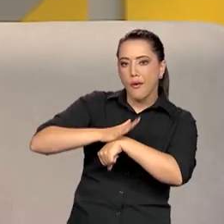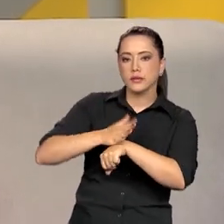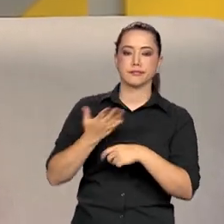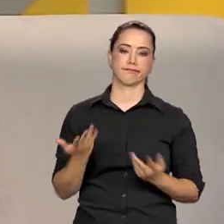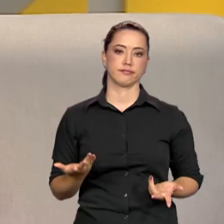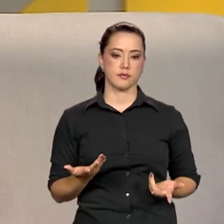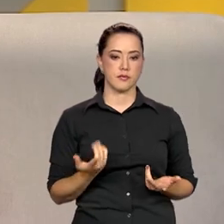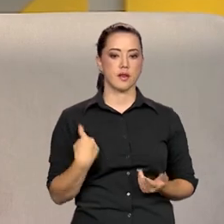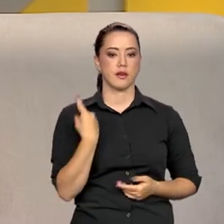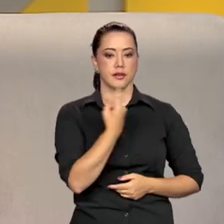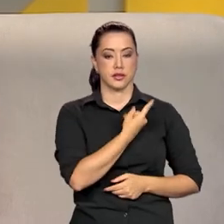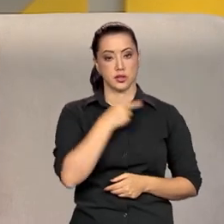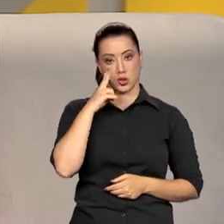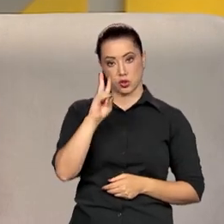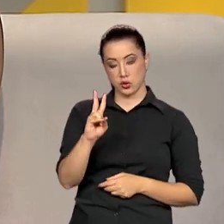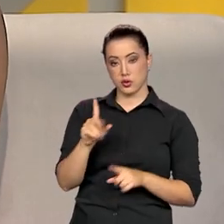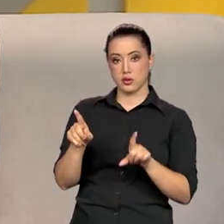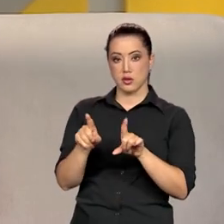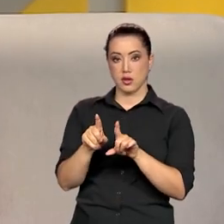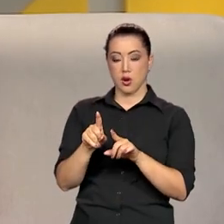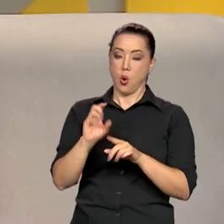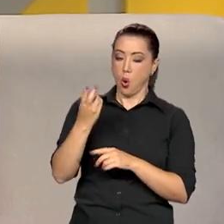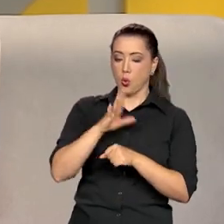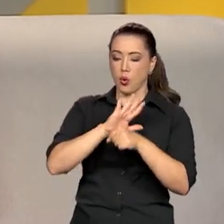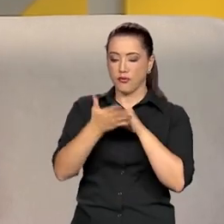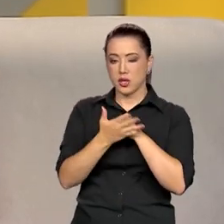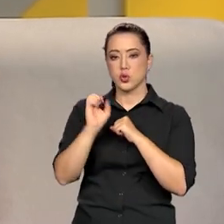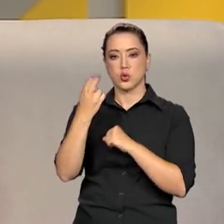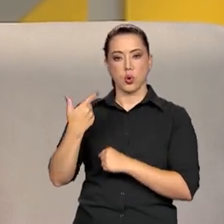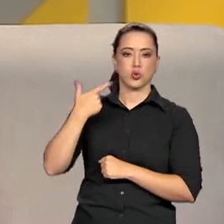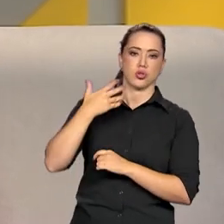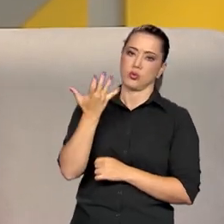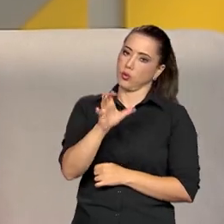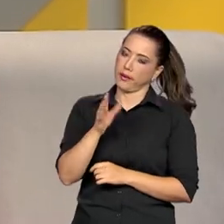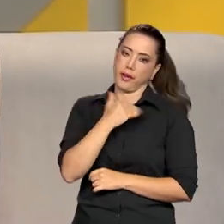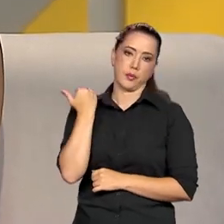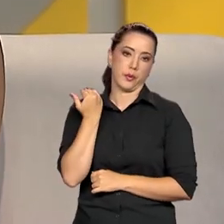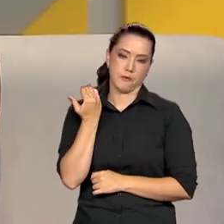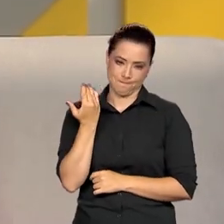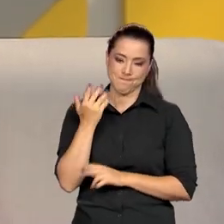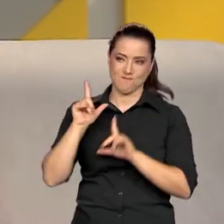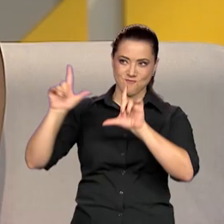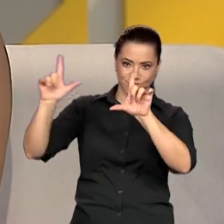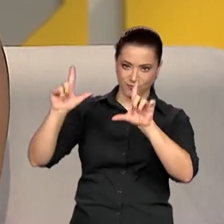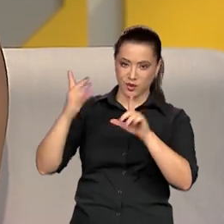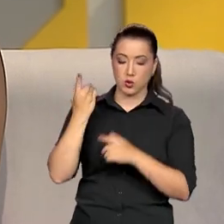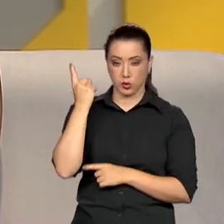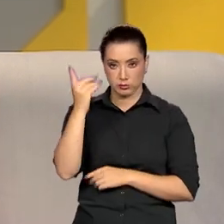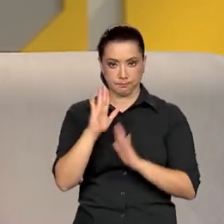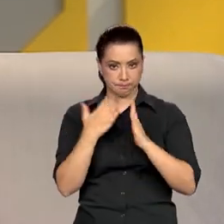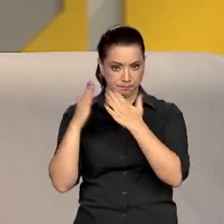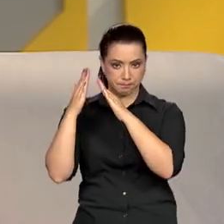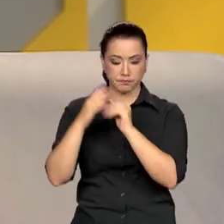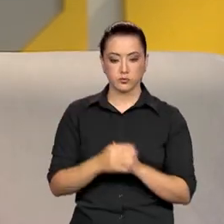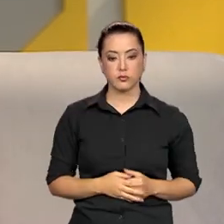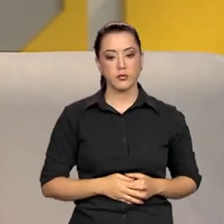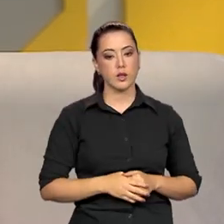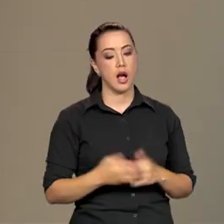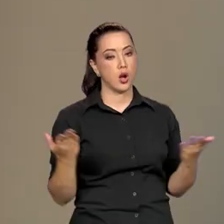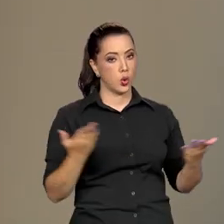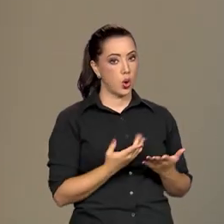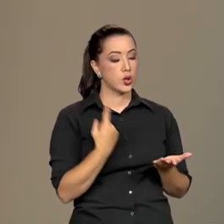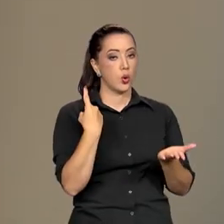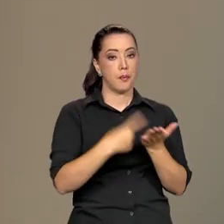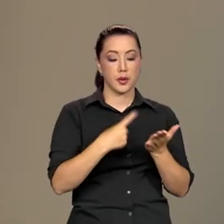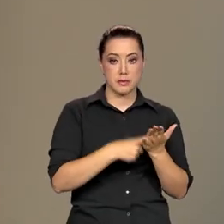com jovens negros. A gente, esse ano, já está retomando o Japer, né, que é um programa de cooperação entre o Brasil e os Estados